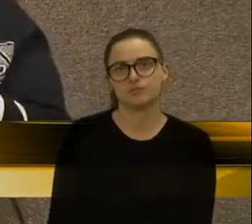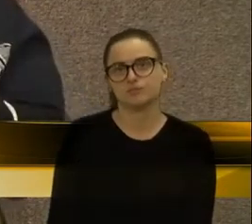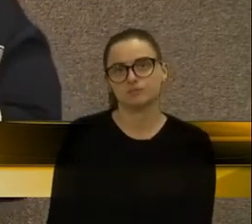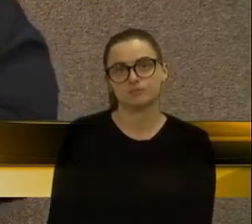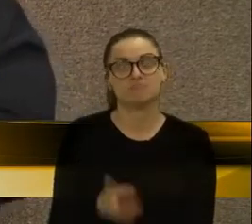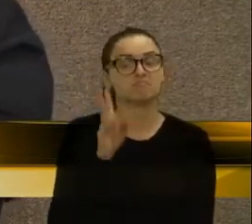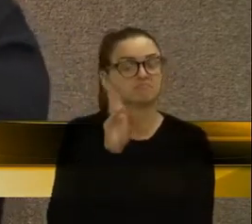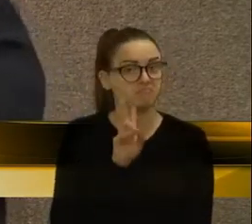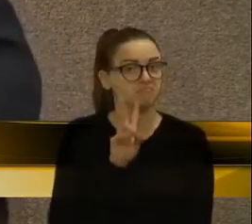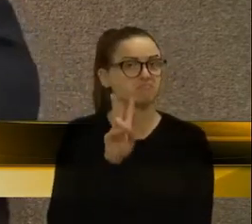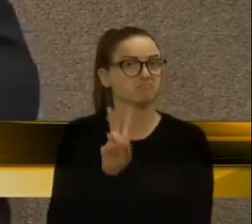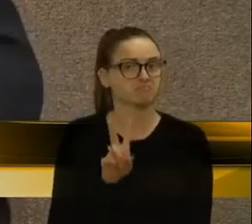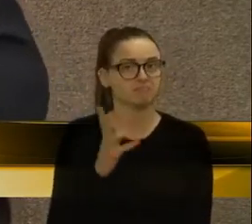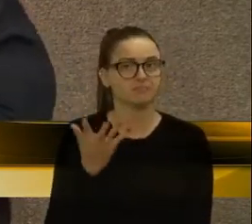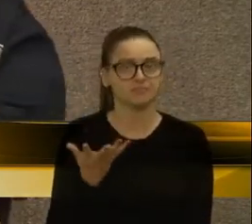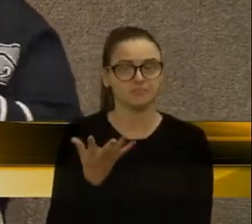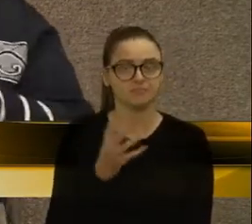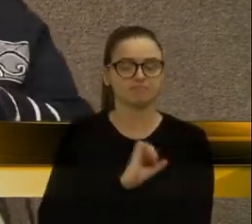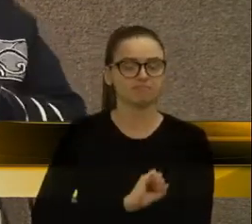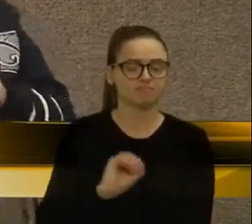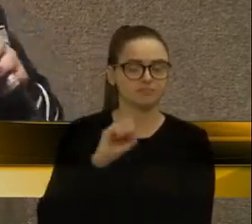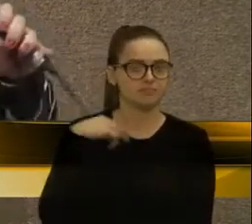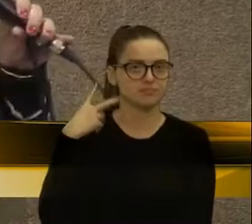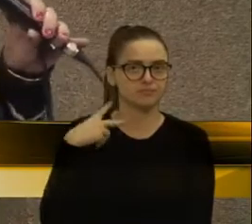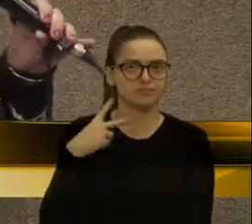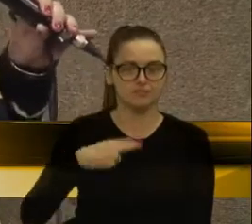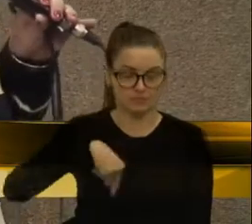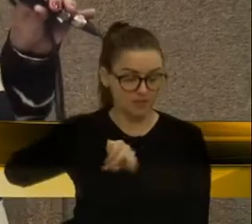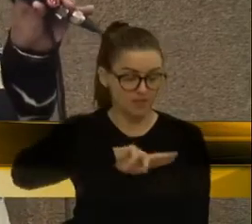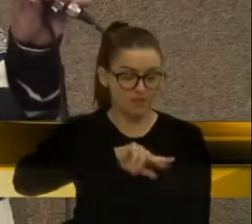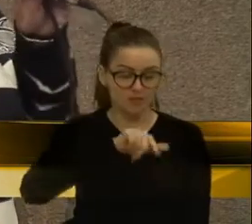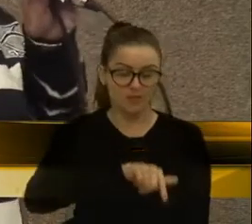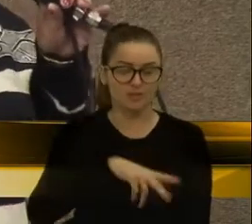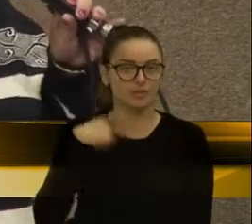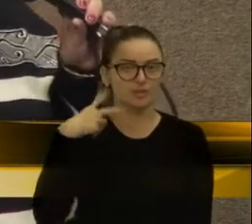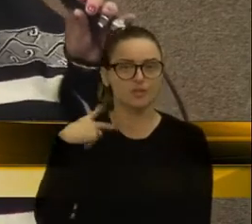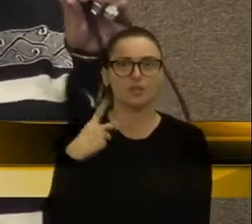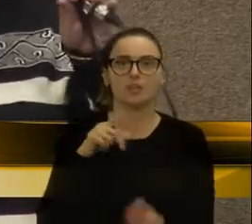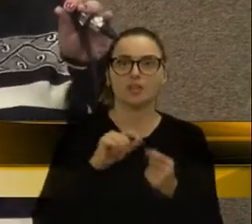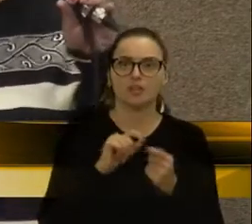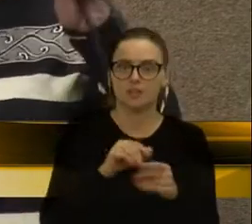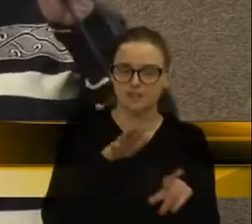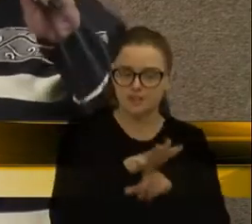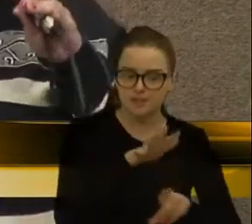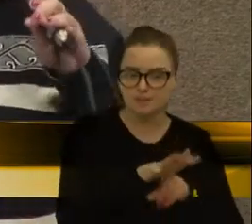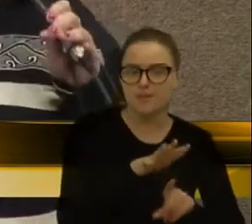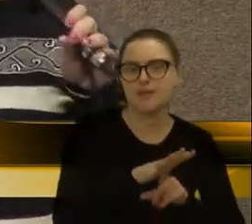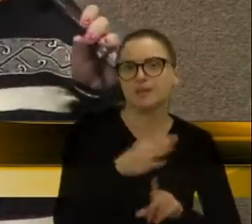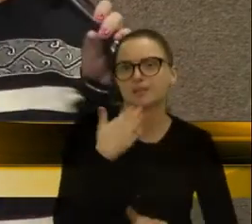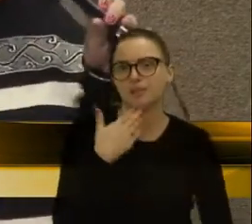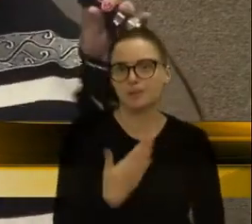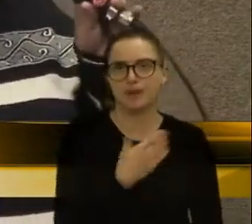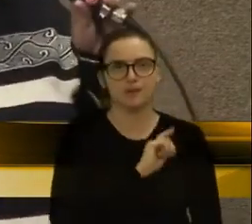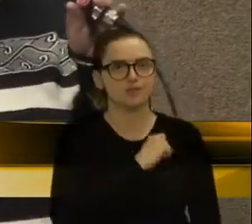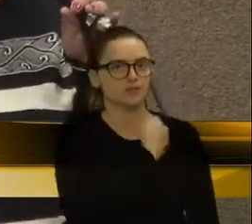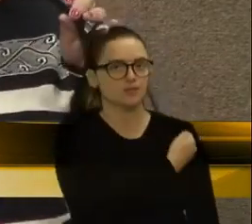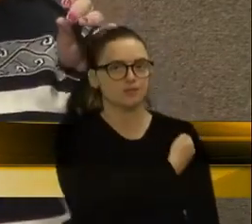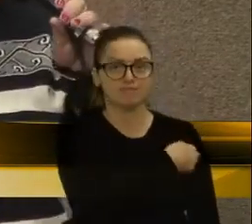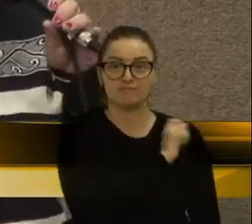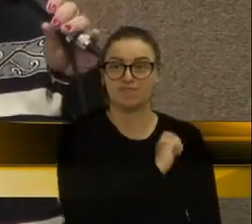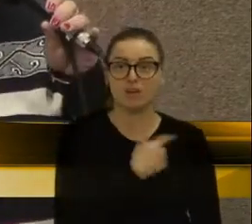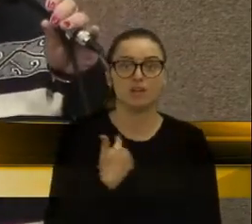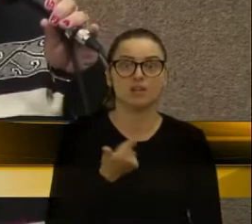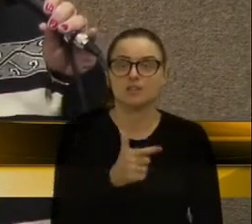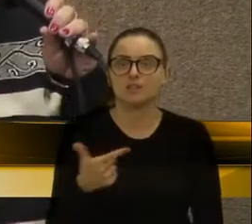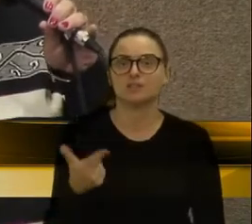Olha, senhores vereadores, e nós aqui vereadores, além de fazer os pedidos, cobrar, fiscalizar, não temos